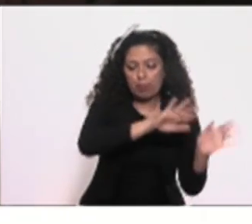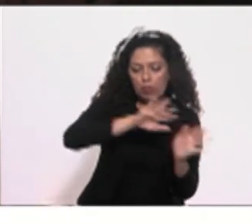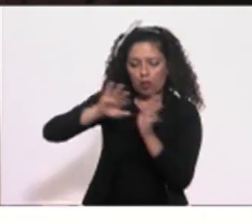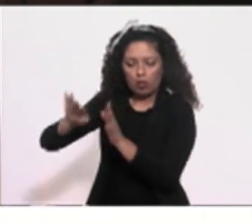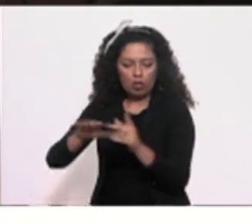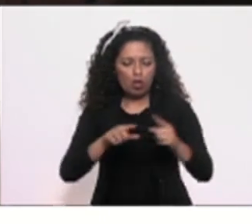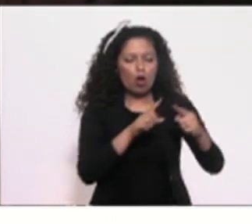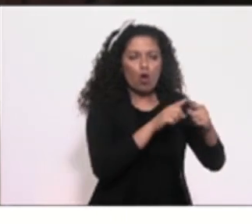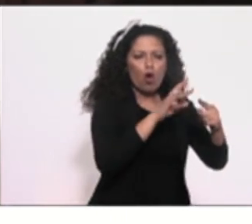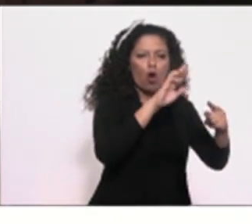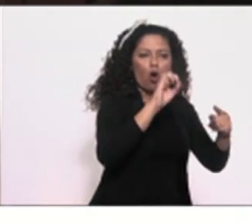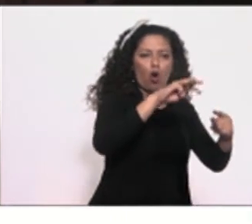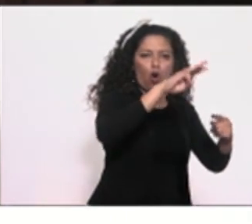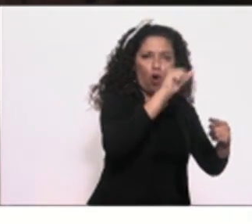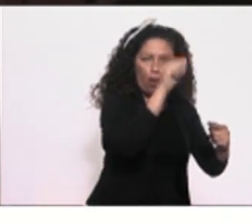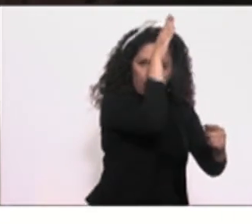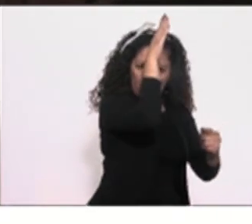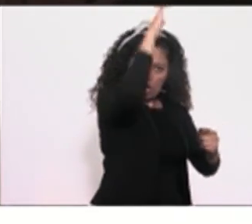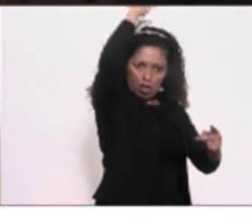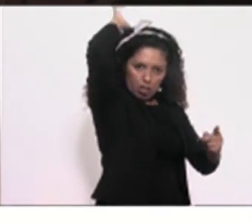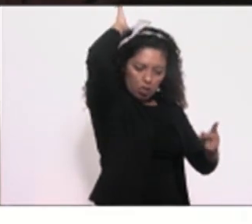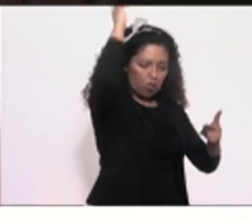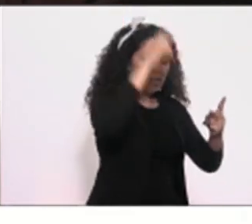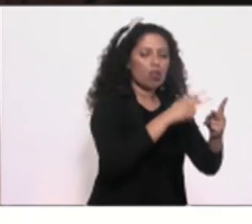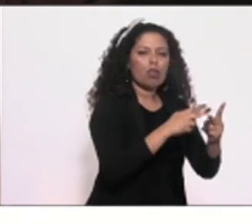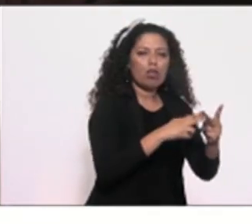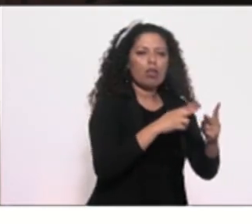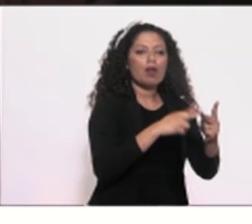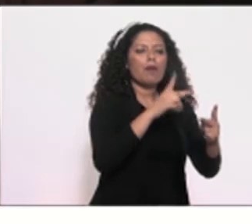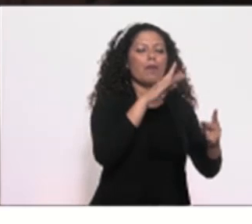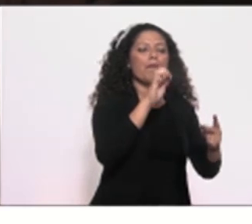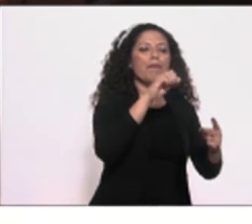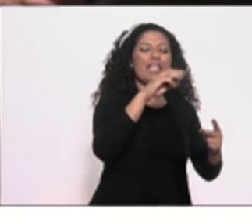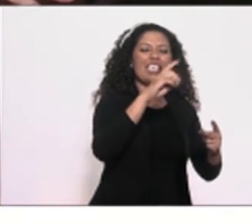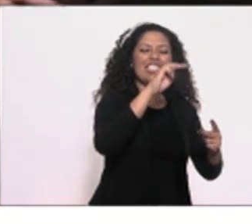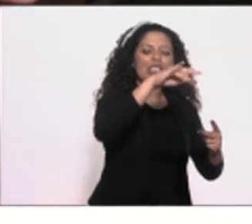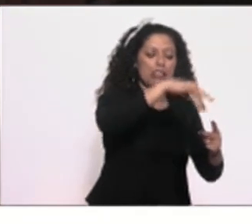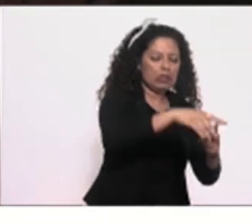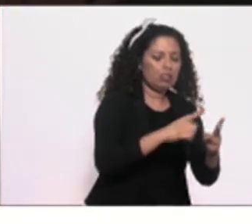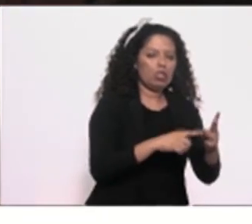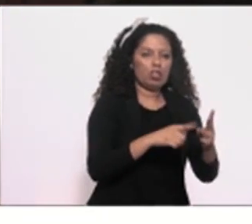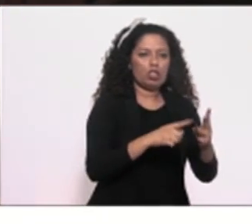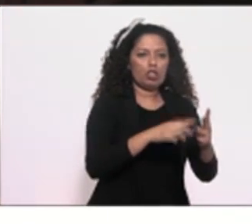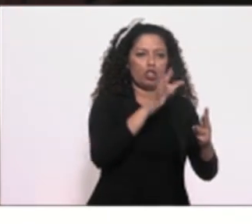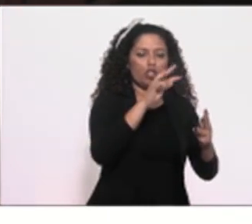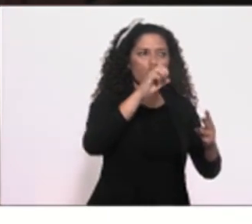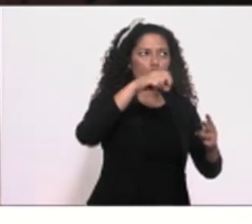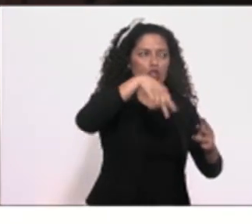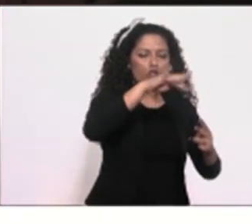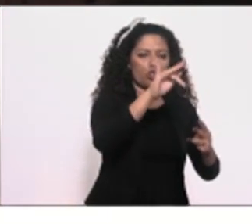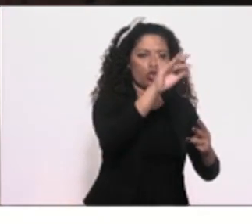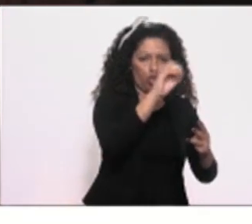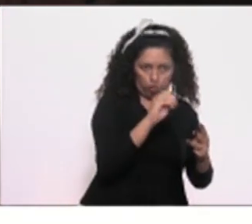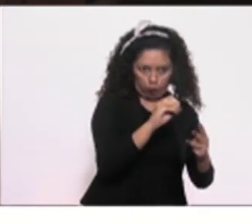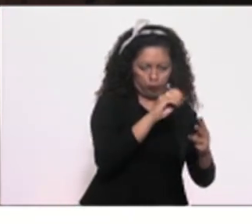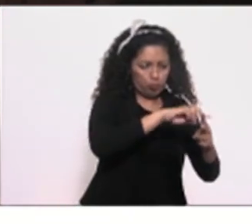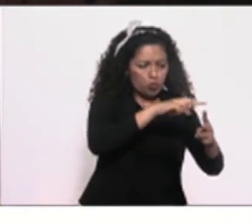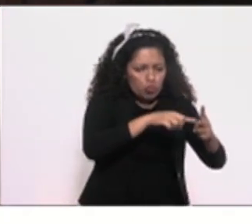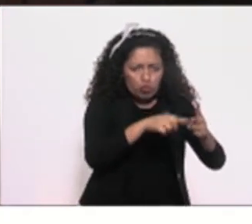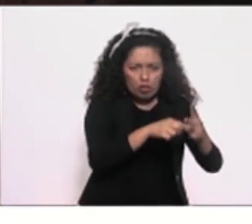Berlim e Tóquio. E que exterminou o nazismo,